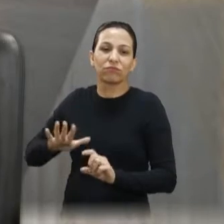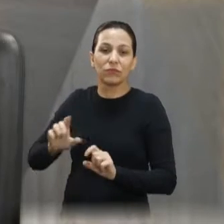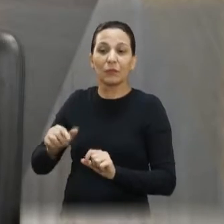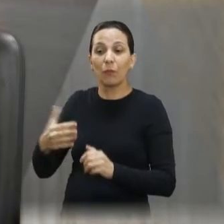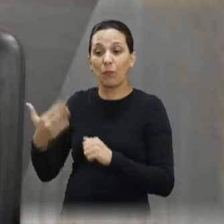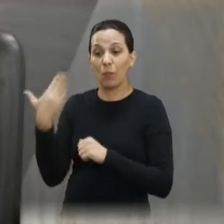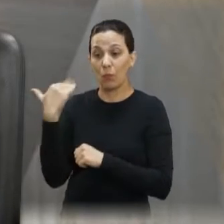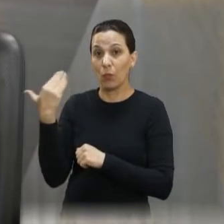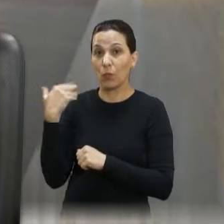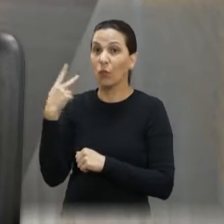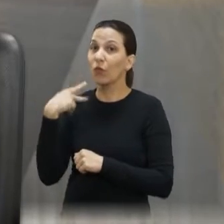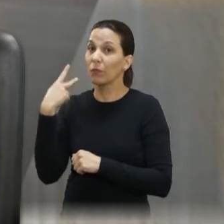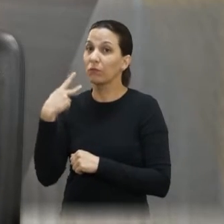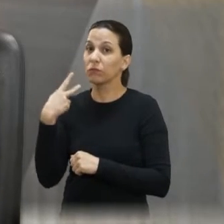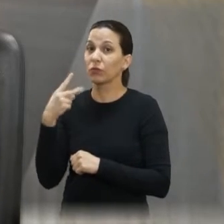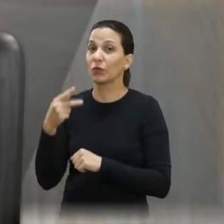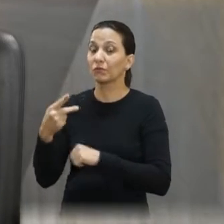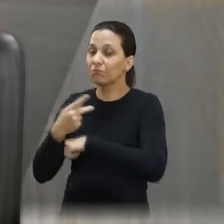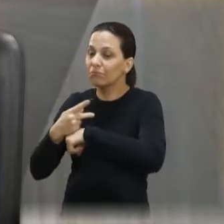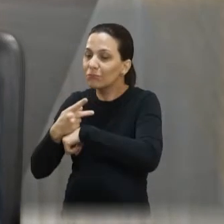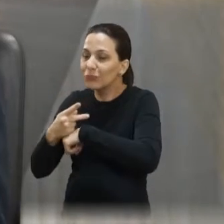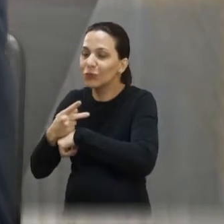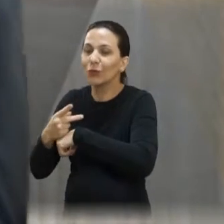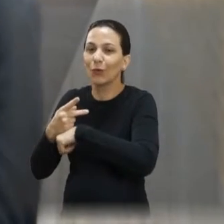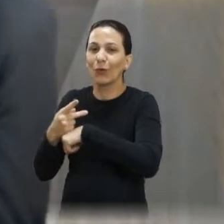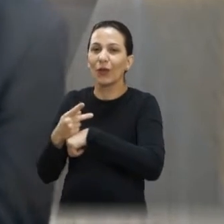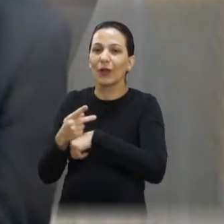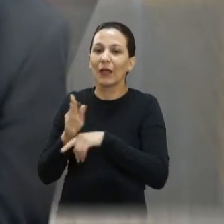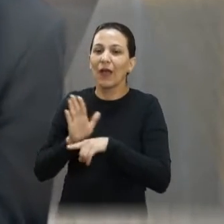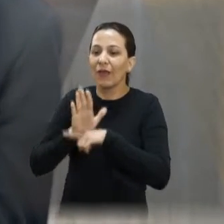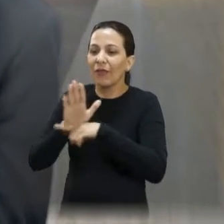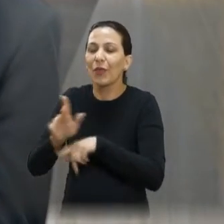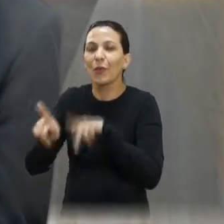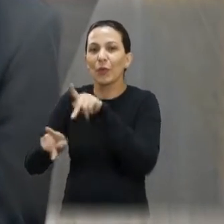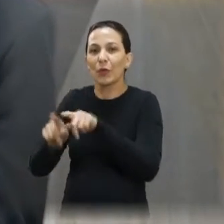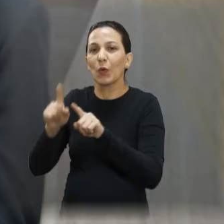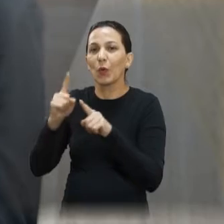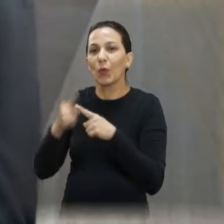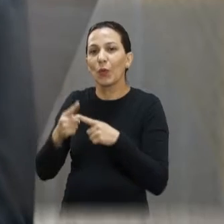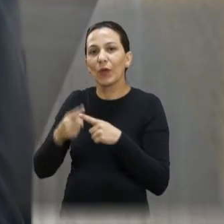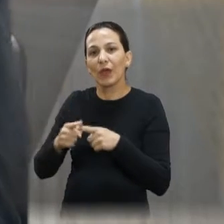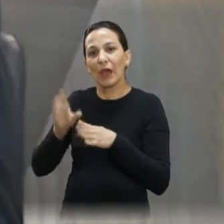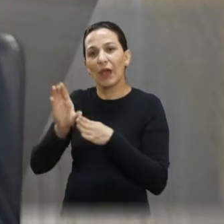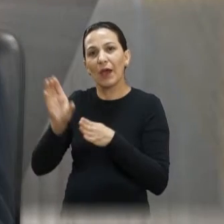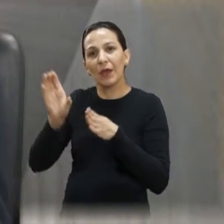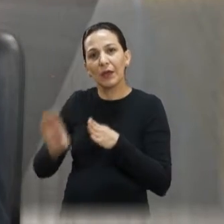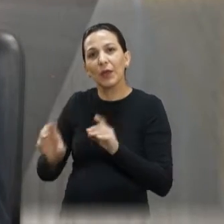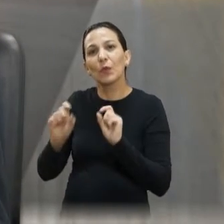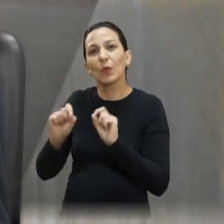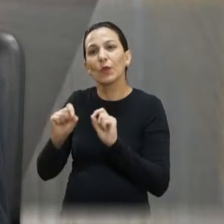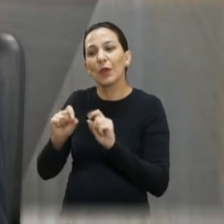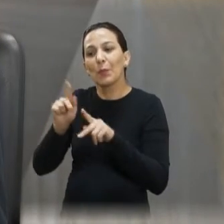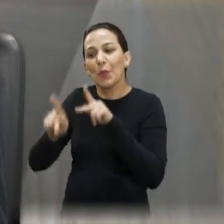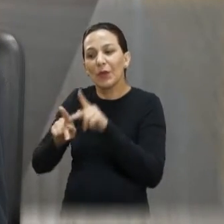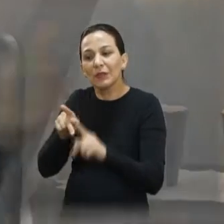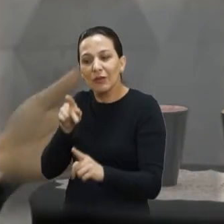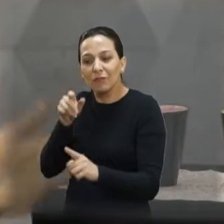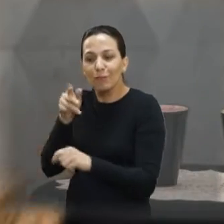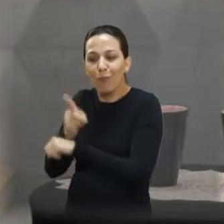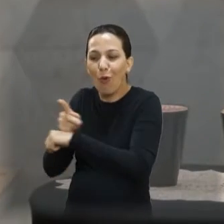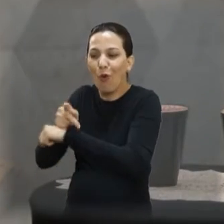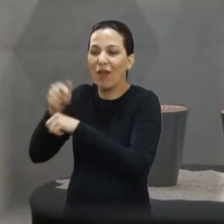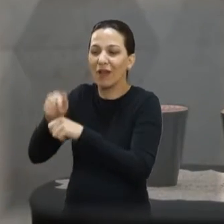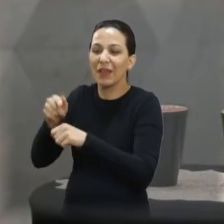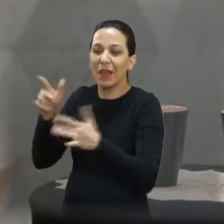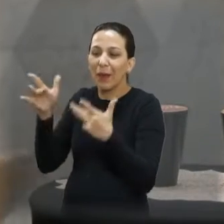indicações, protocolamos e atendemos a população, porque, na realidade, a Câmara Municipal é a caixa de ressonância da população. É o poder